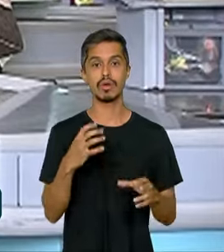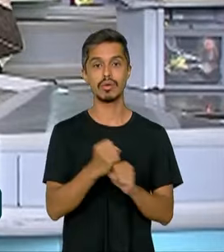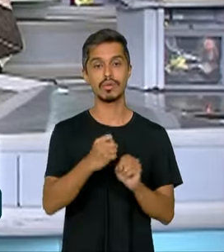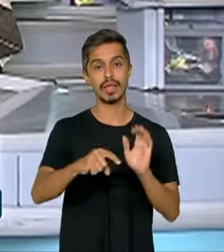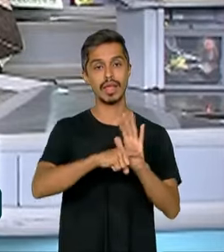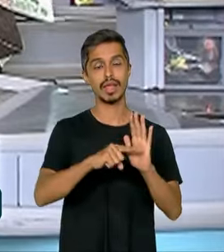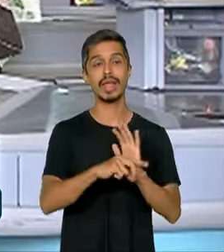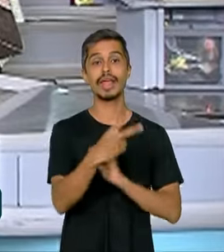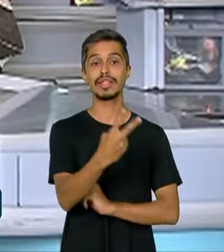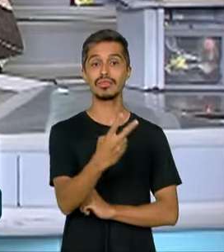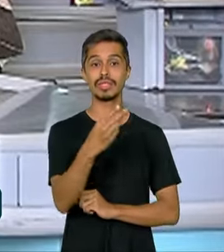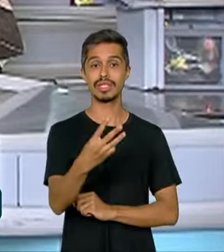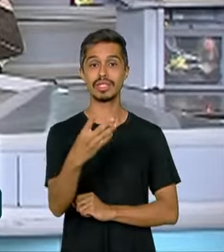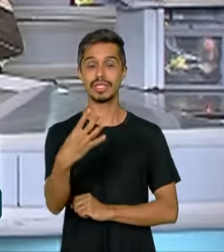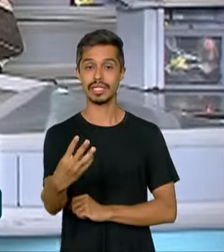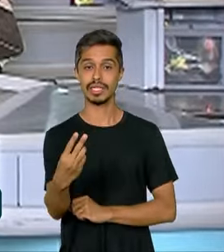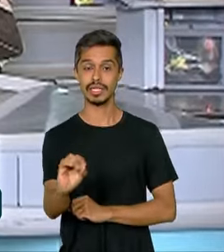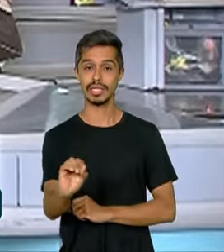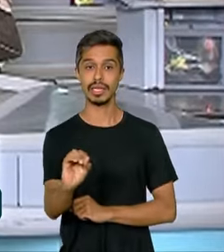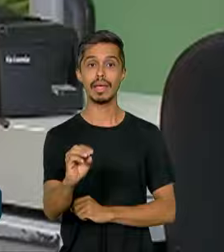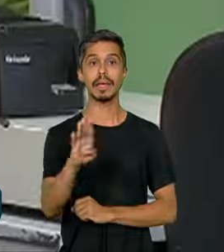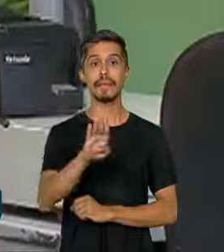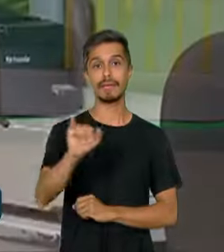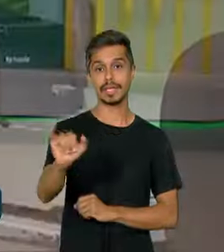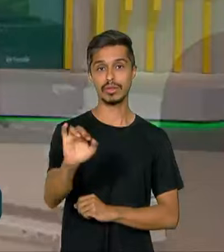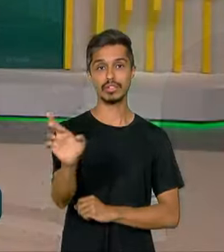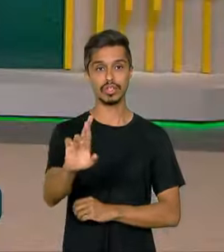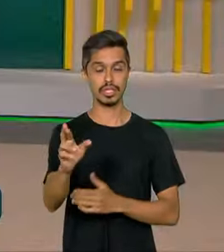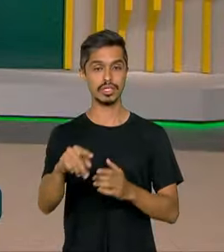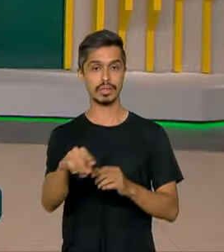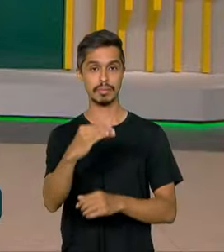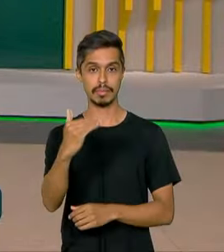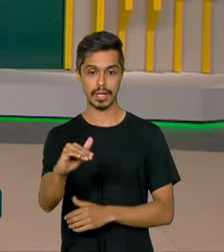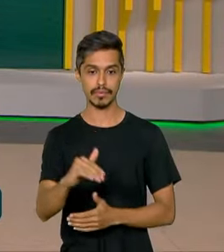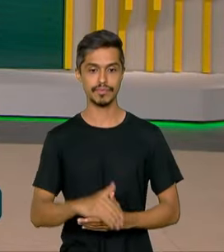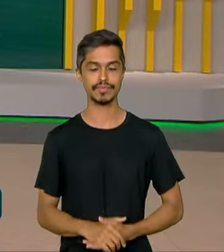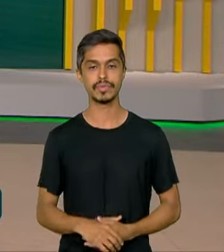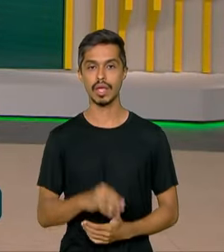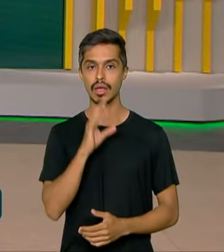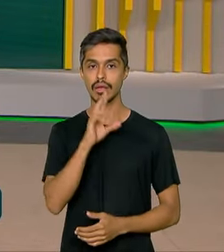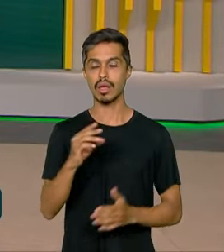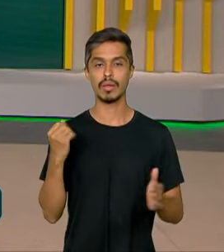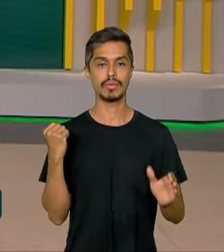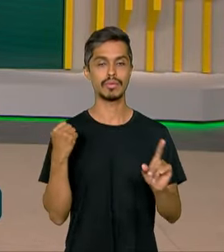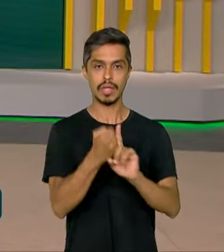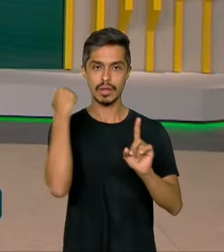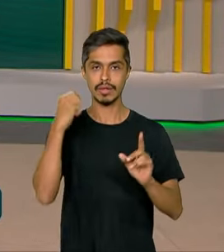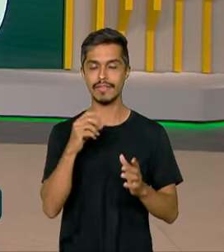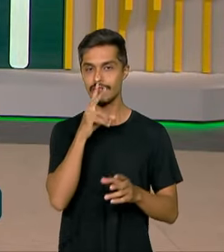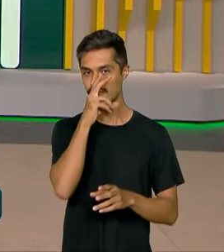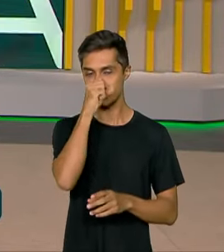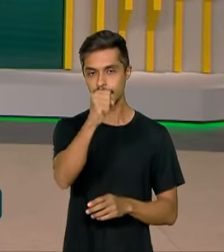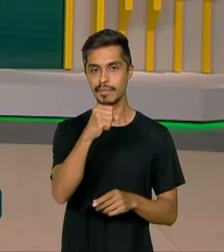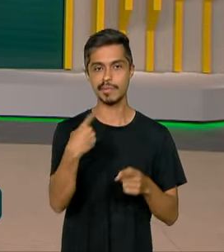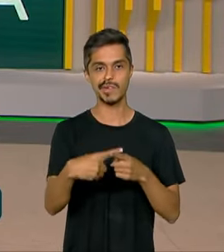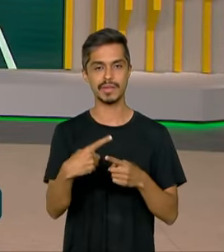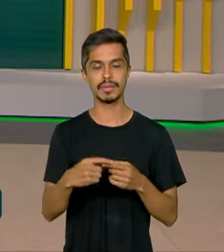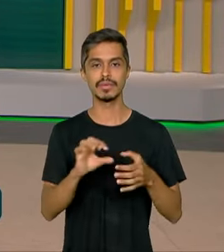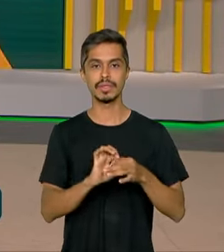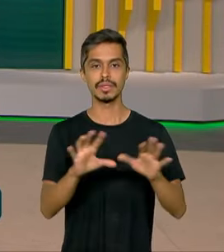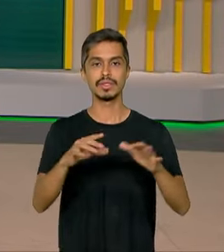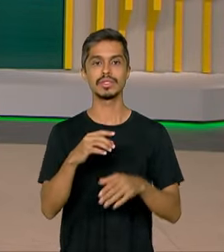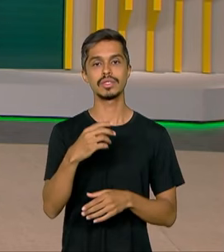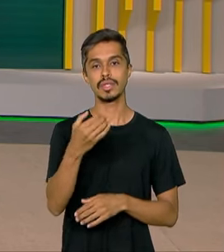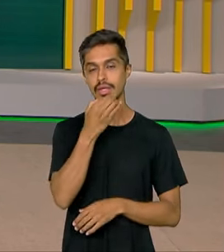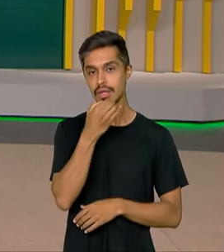foi de 230 bilhões e meio de reais. O resultado foi impactado fortemente pela liberação, em